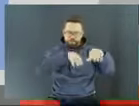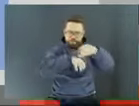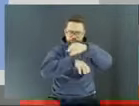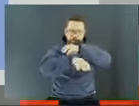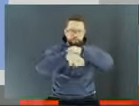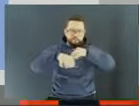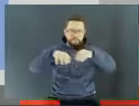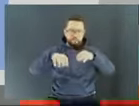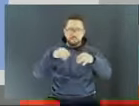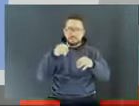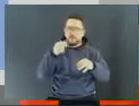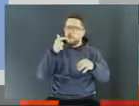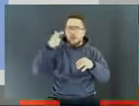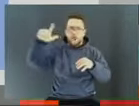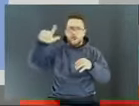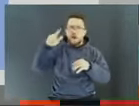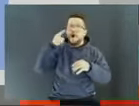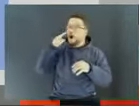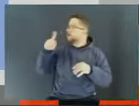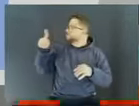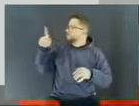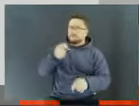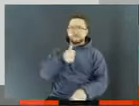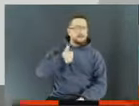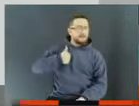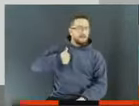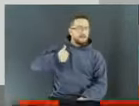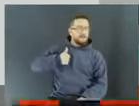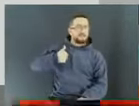Toronto, tudo no centro, na parte de centro e bairro.